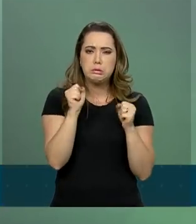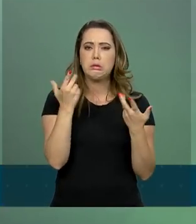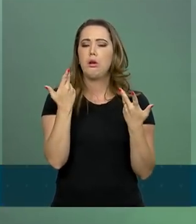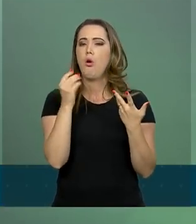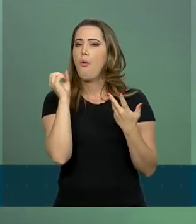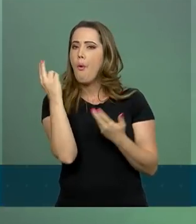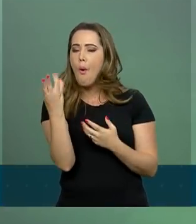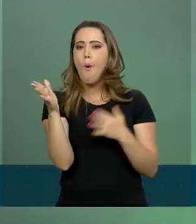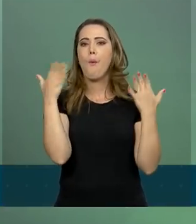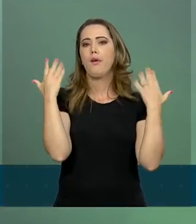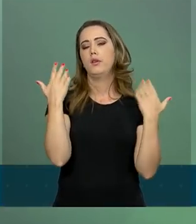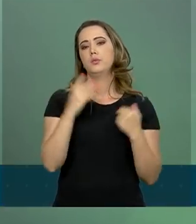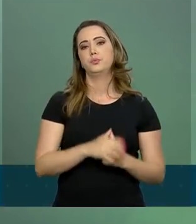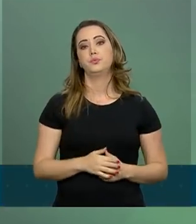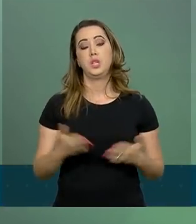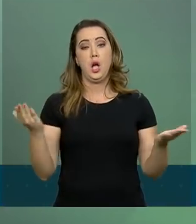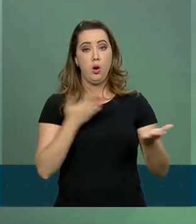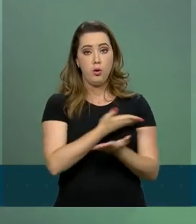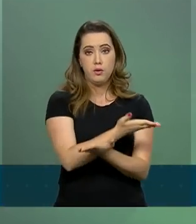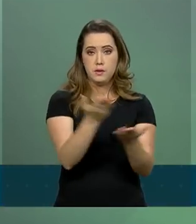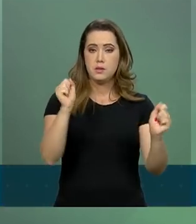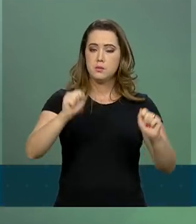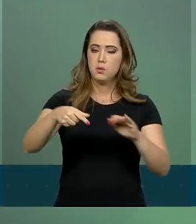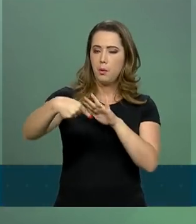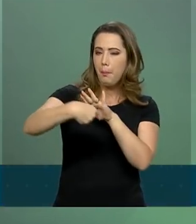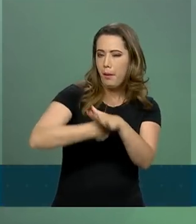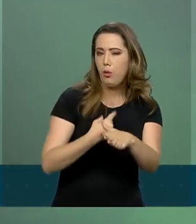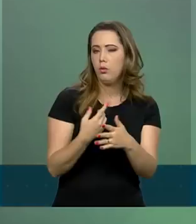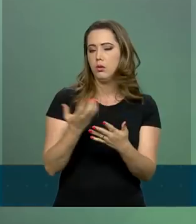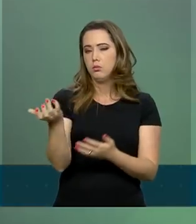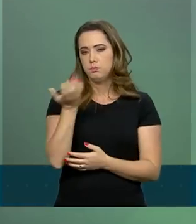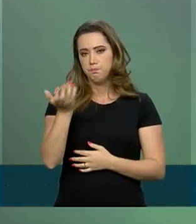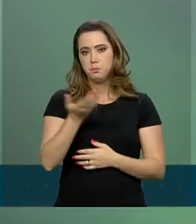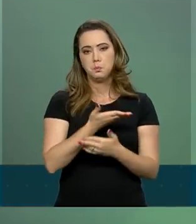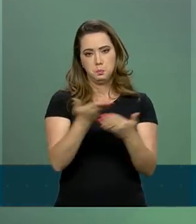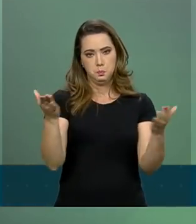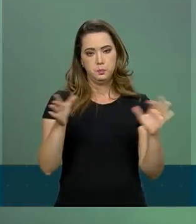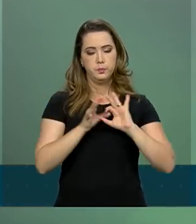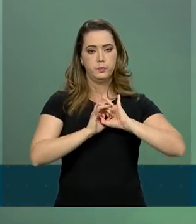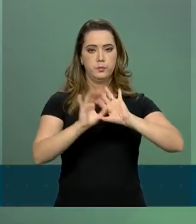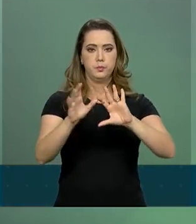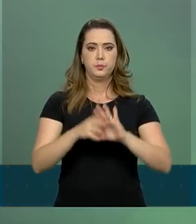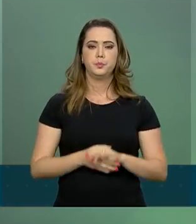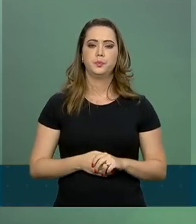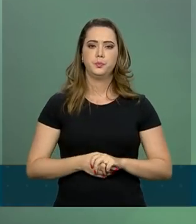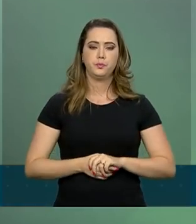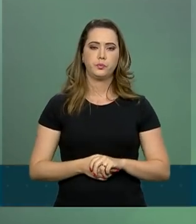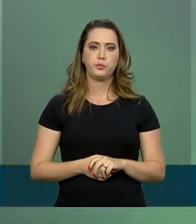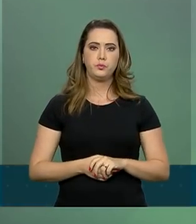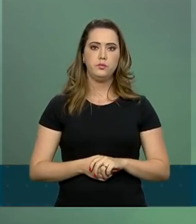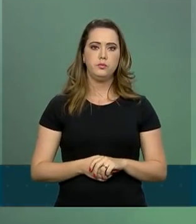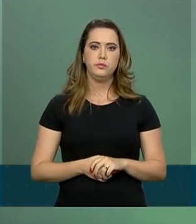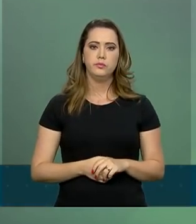Eu agora me coloco à disposição de vocês para as perguntas que se fizerem necessárias.